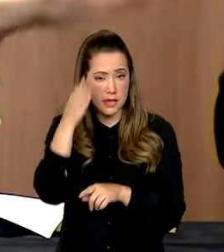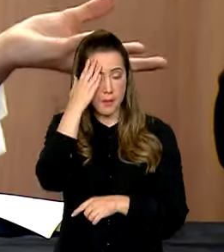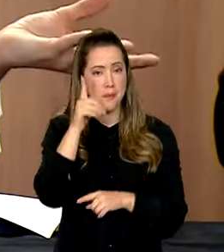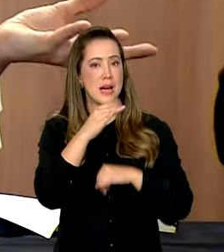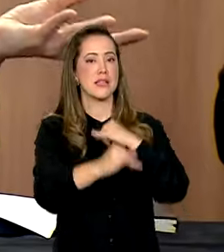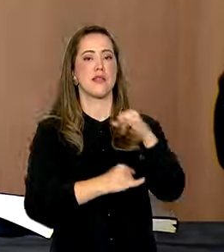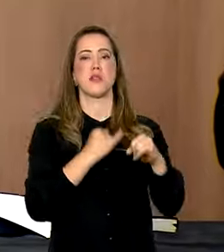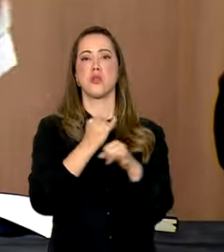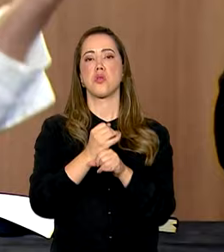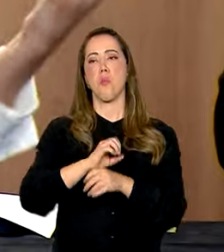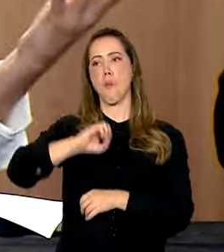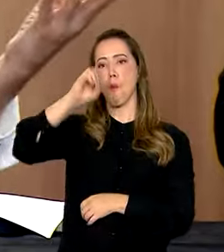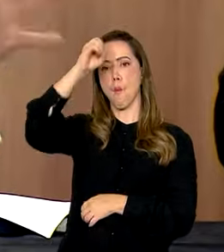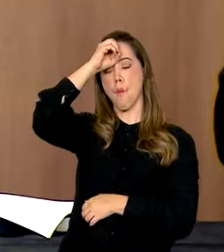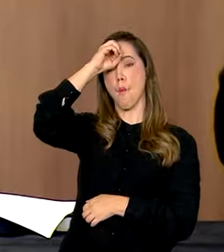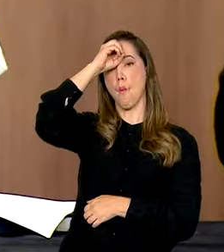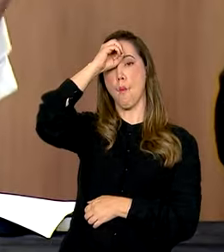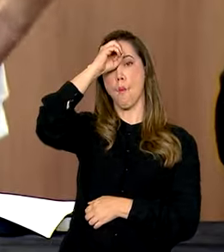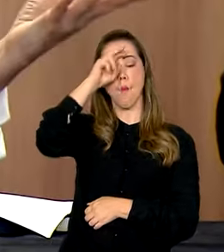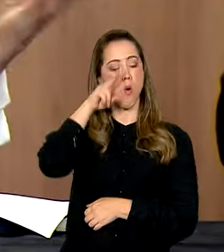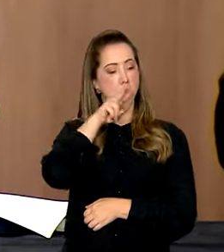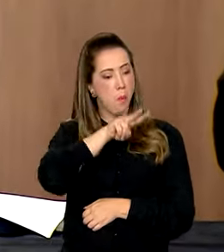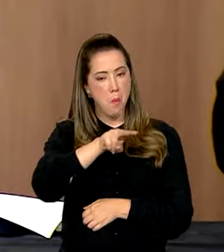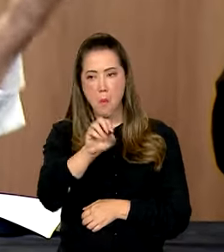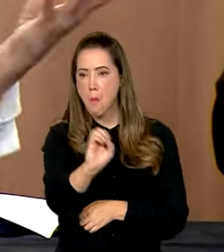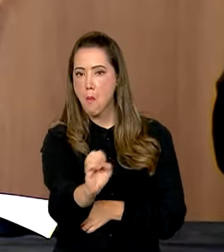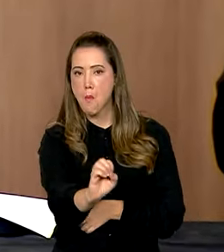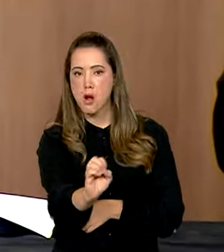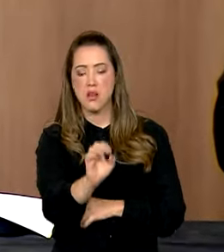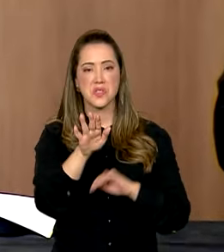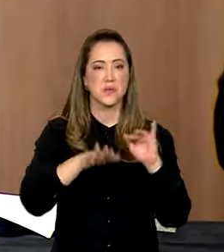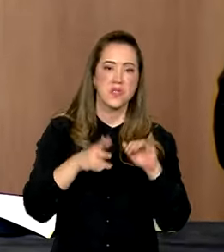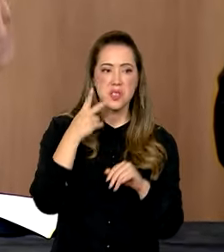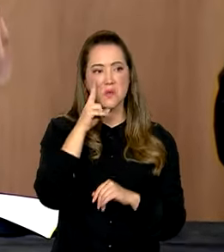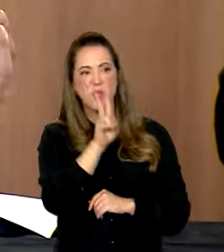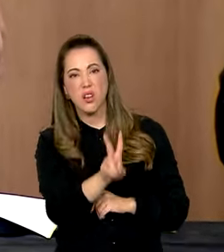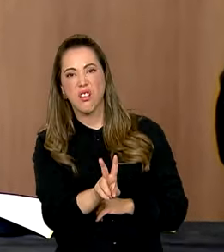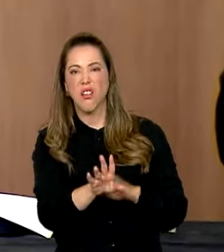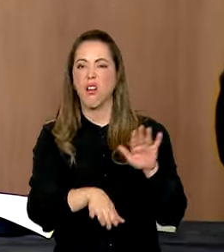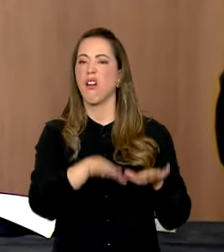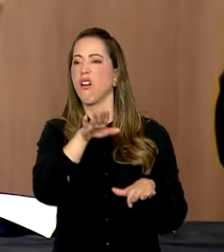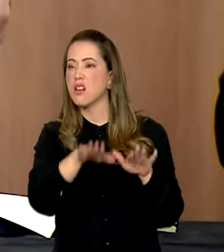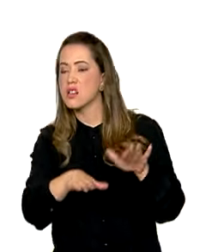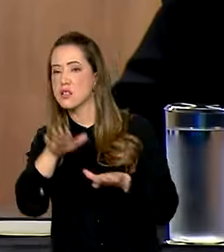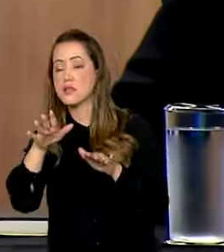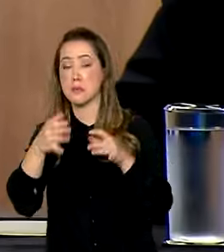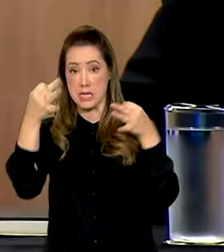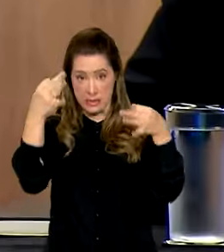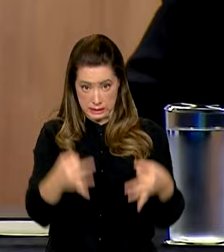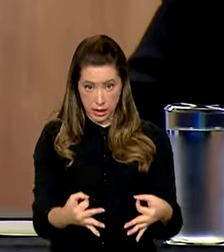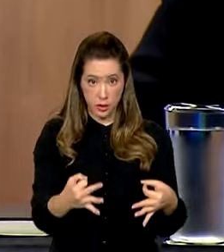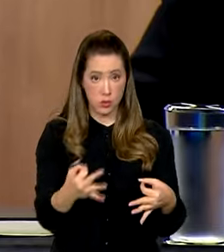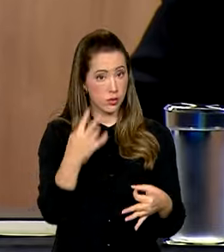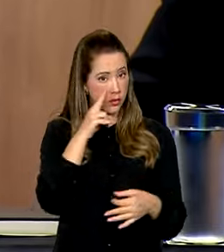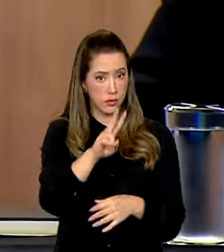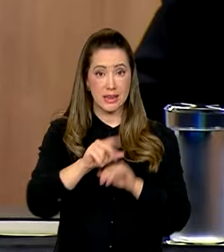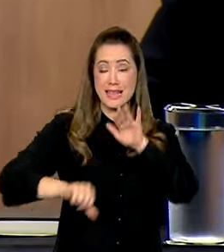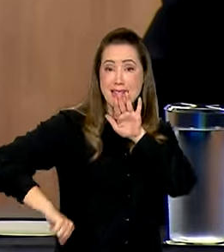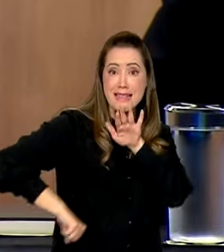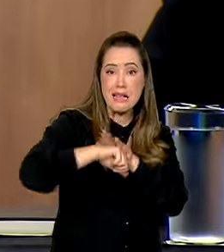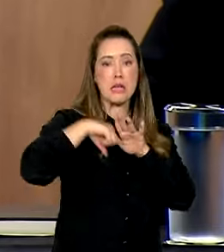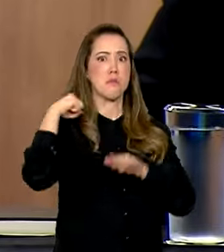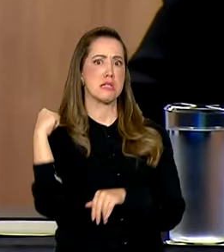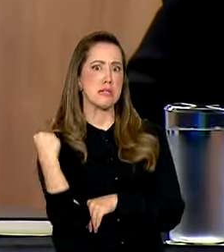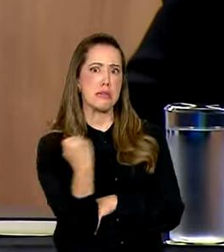mundo desconhece. 40% não acompanha nada e alguns acompanham alguma coisa, mas não exatamente o que está fazendo. A está tendo crimes gravíssimos